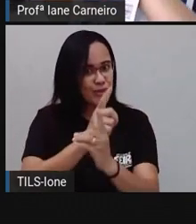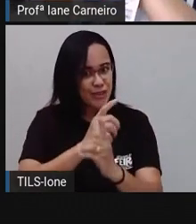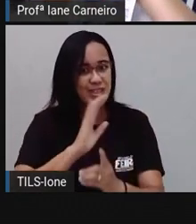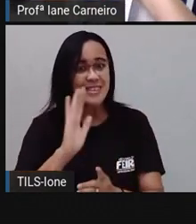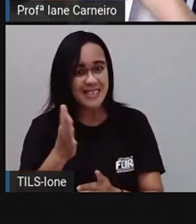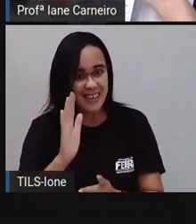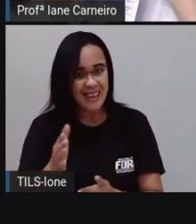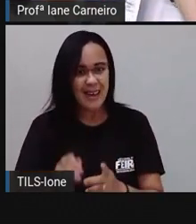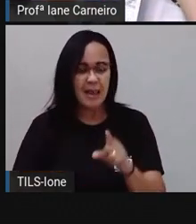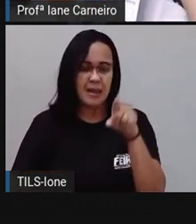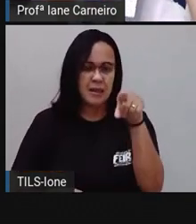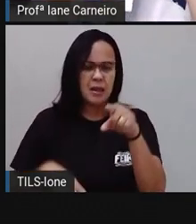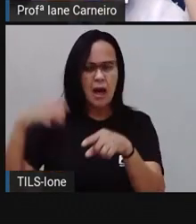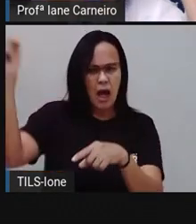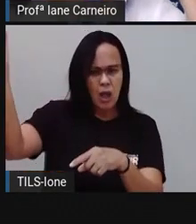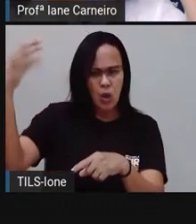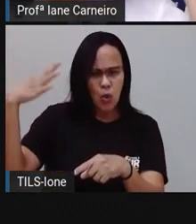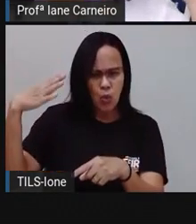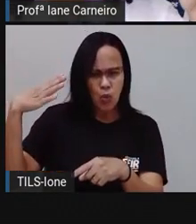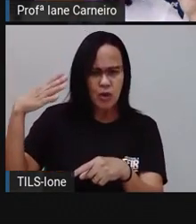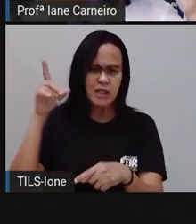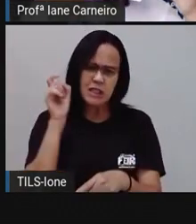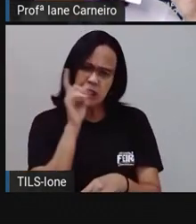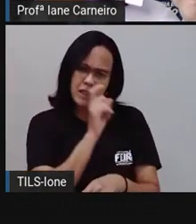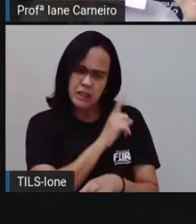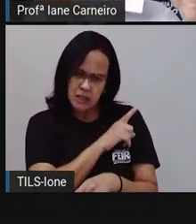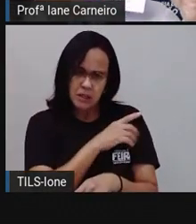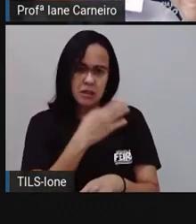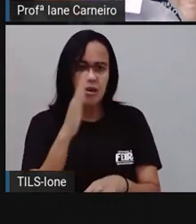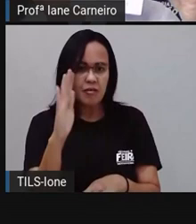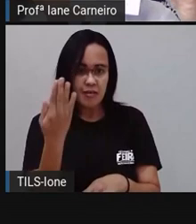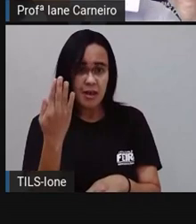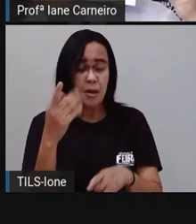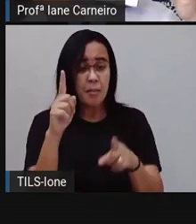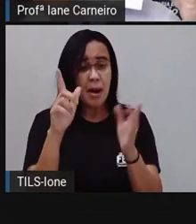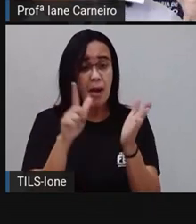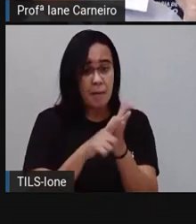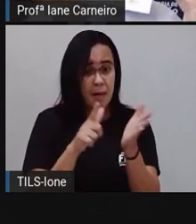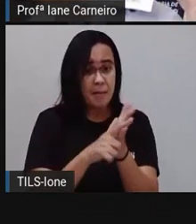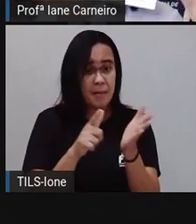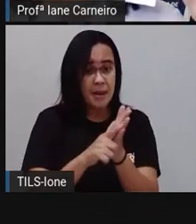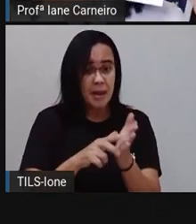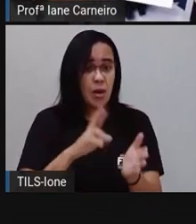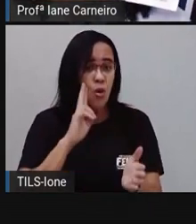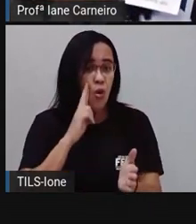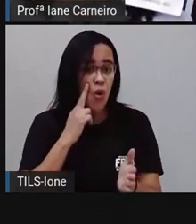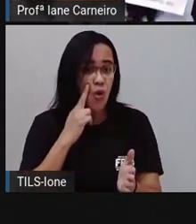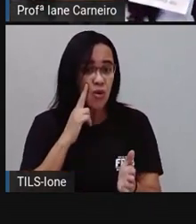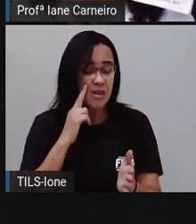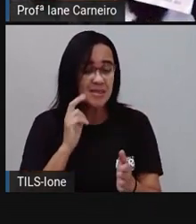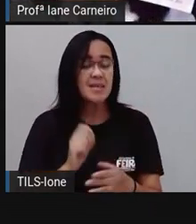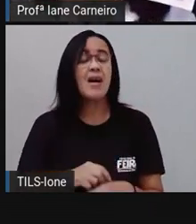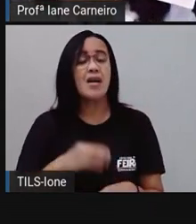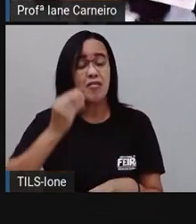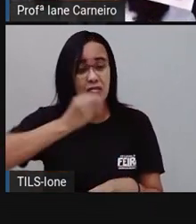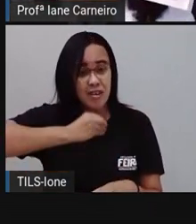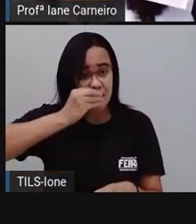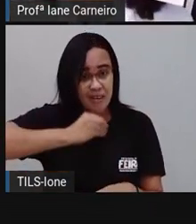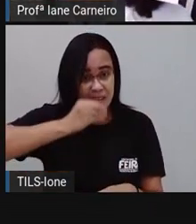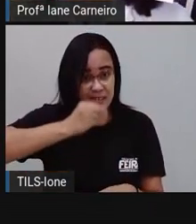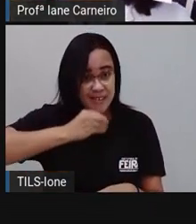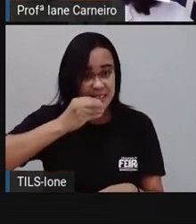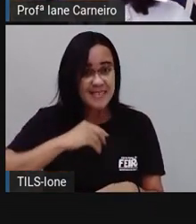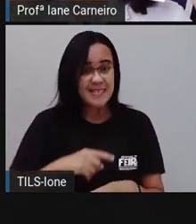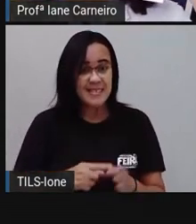porque a luz está bem de frente. Mas esse daqui, ó, é um papel com rosa bem clarinho. Esse